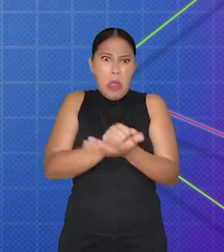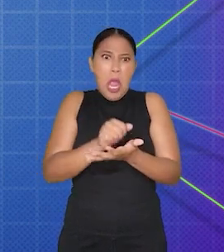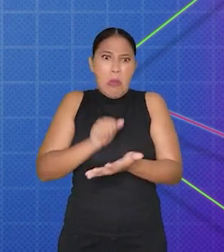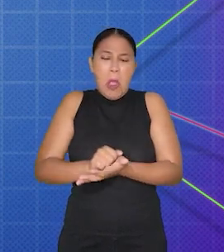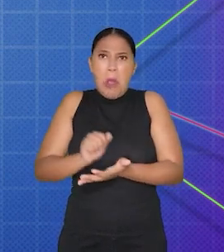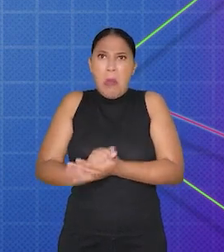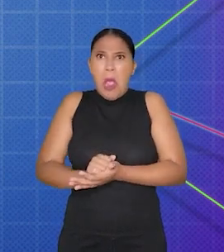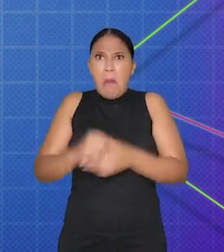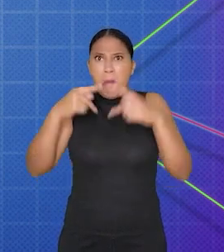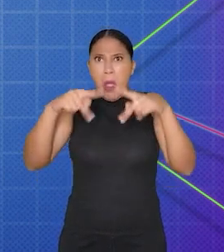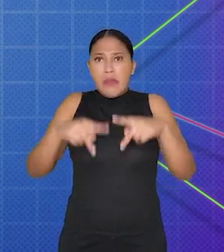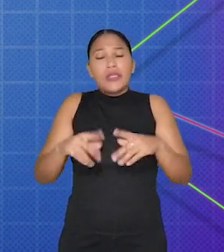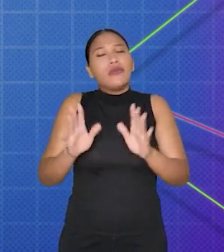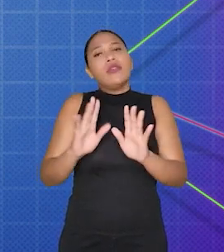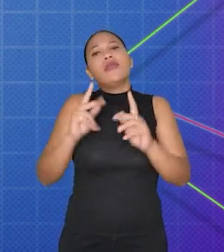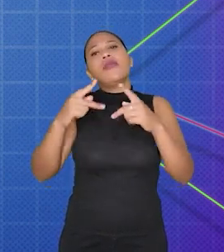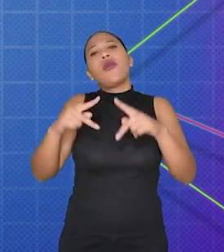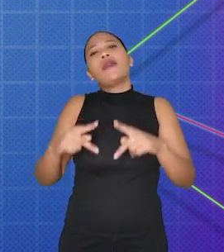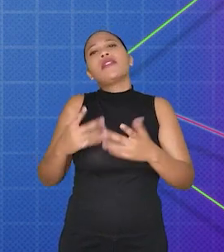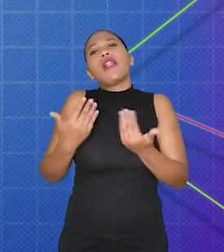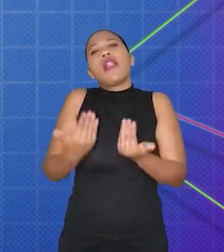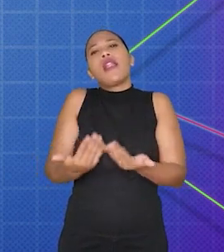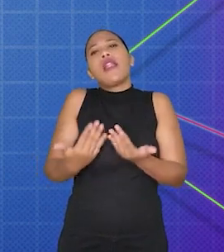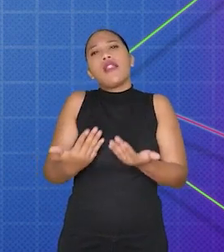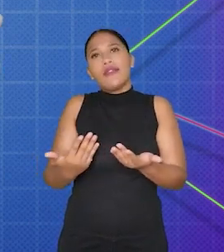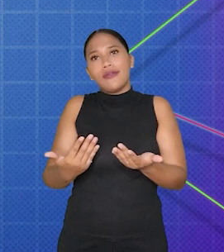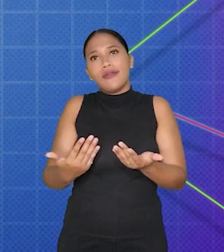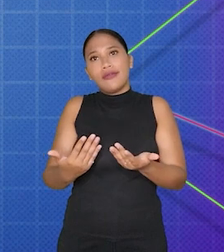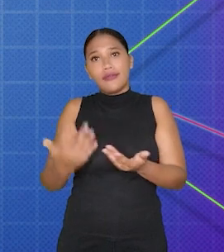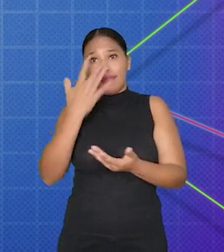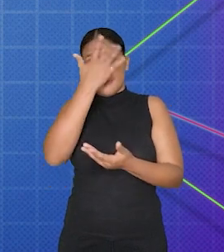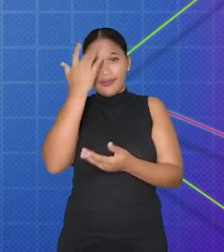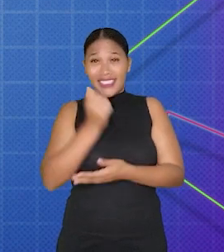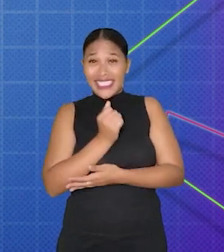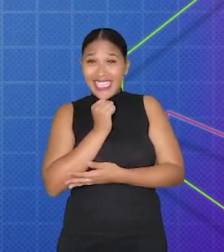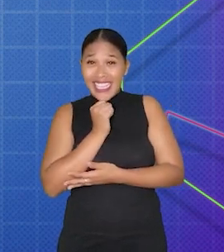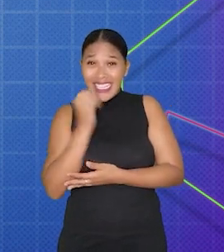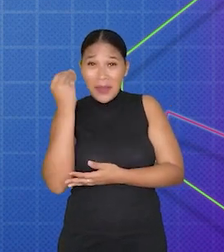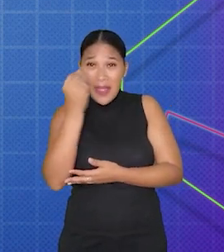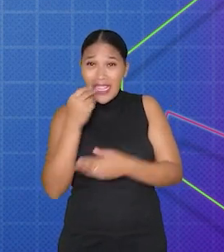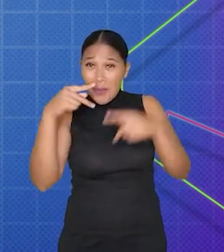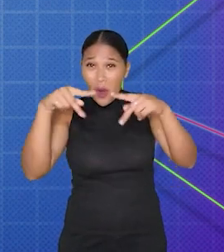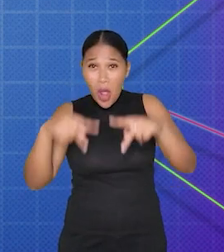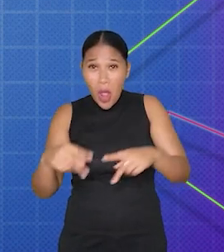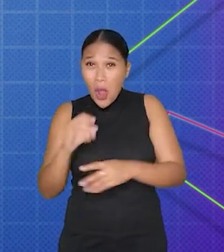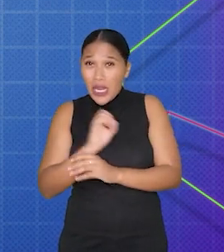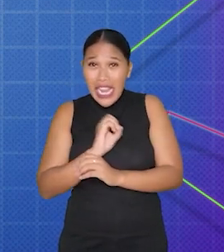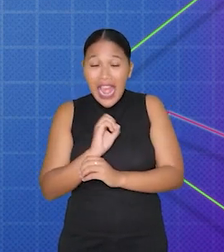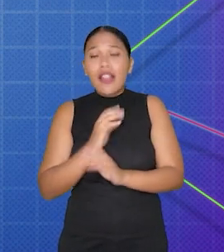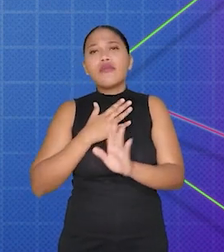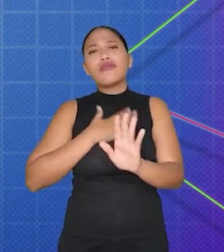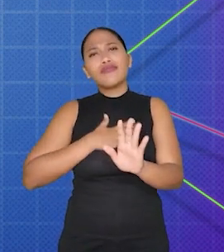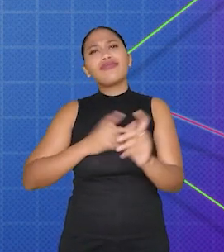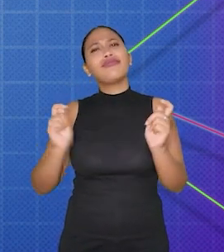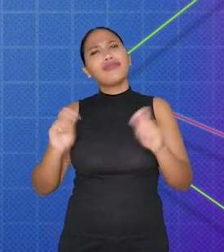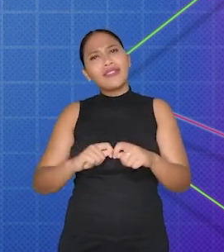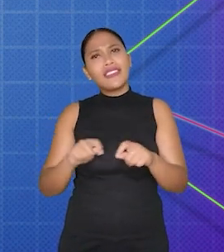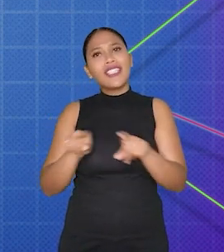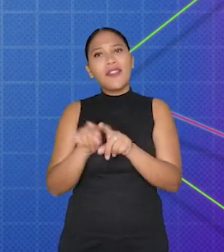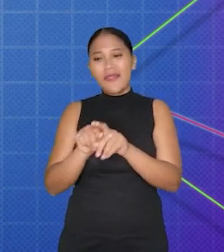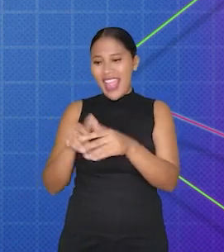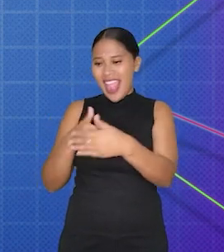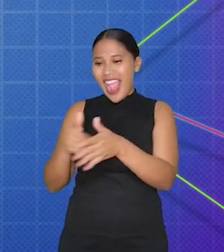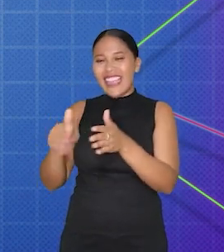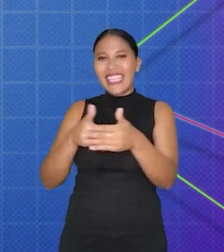permitindo que a programação seja acessível a todos, mesmo aqueles sem experiência em programação. Além disso, o sistema